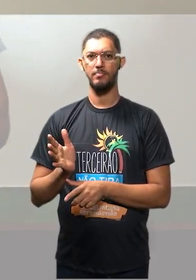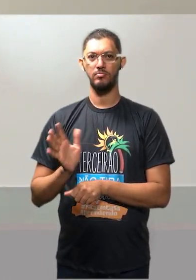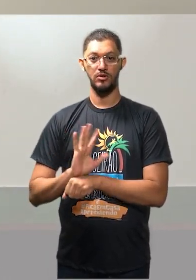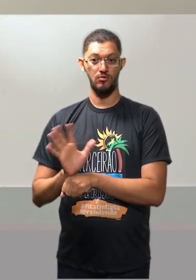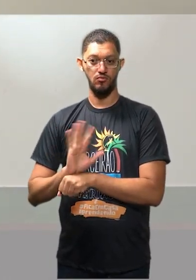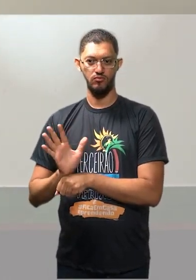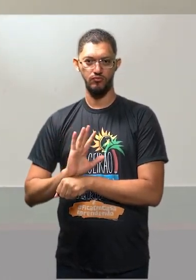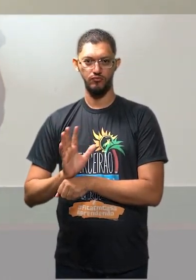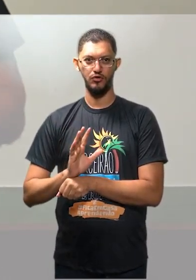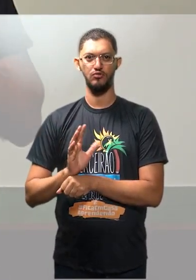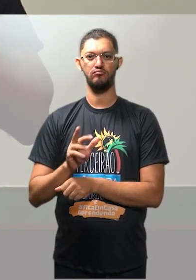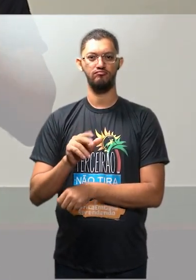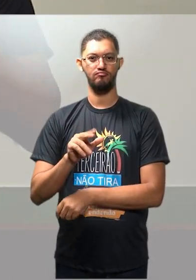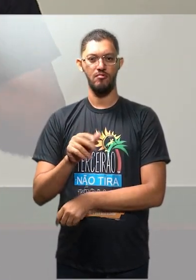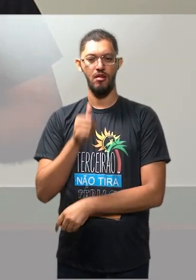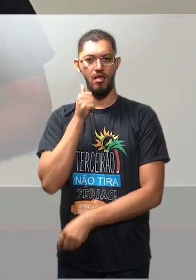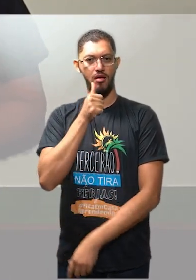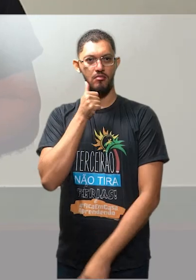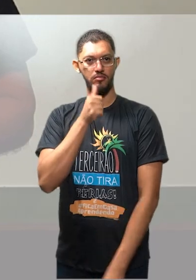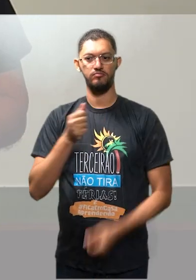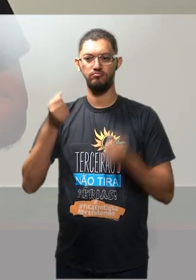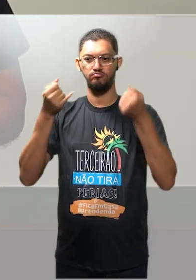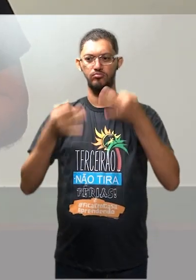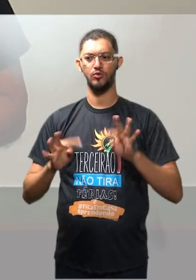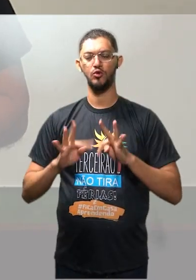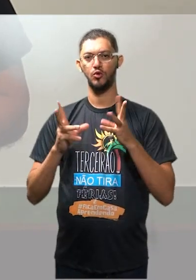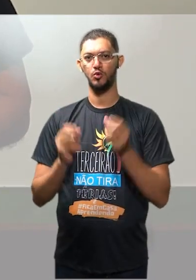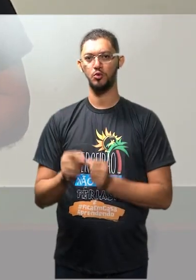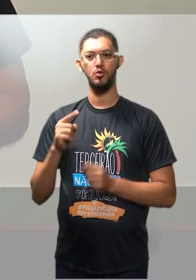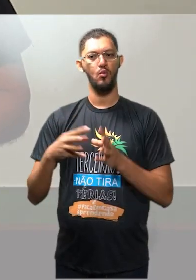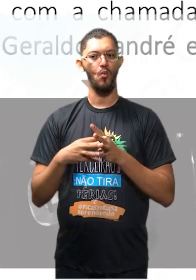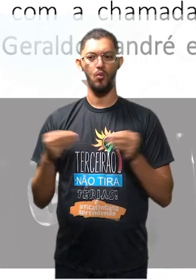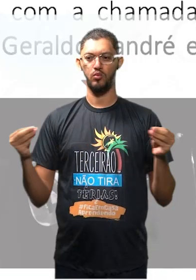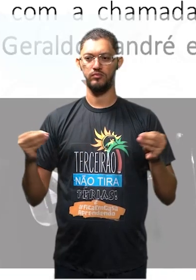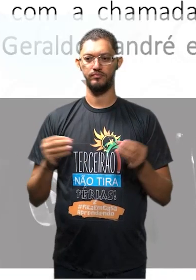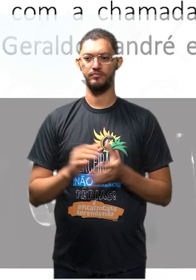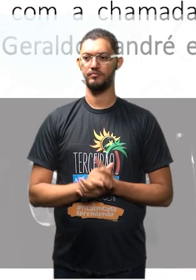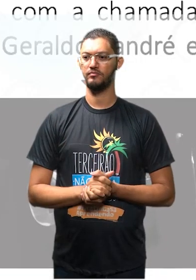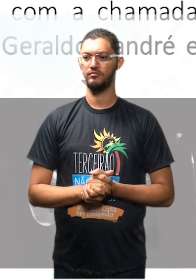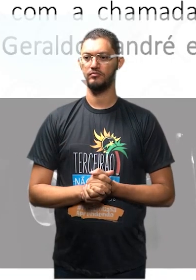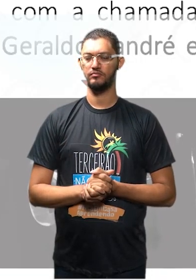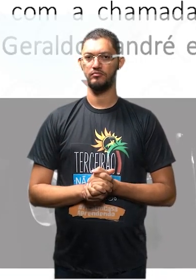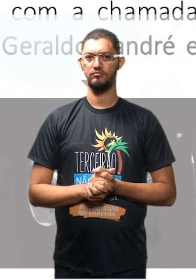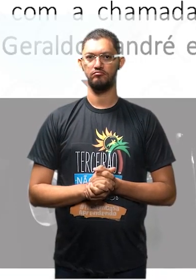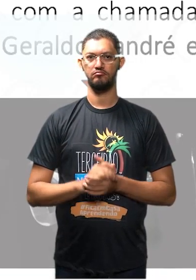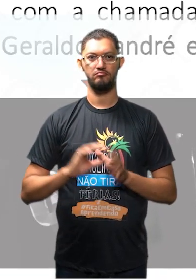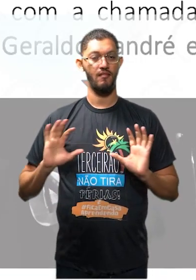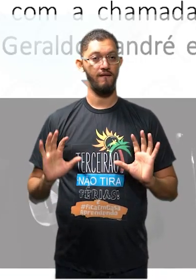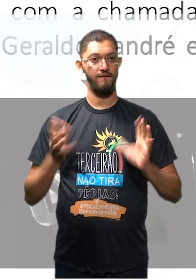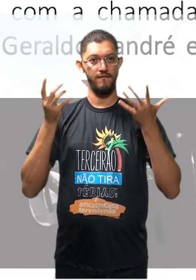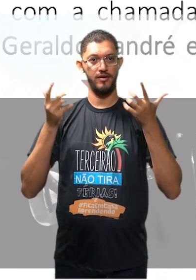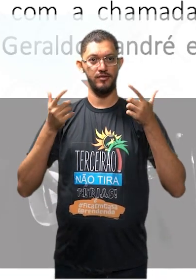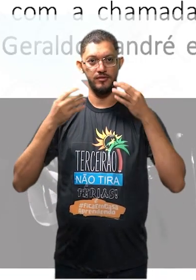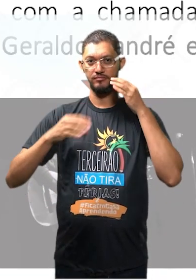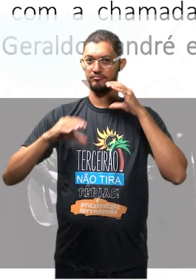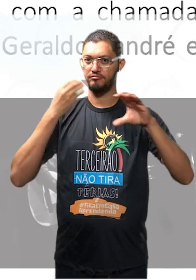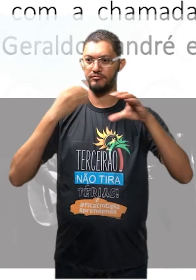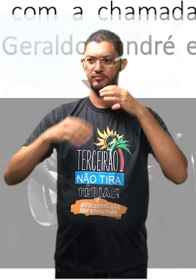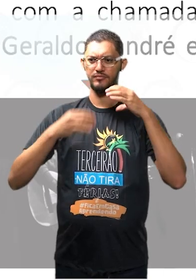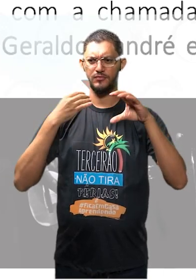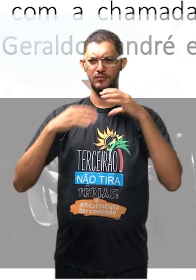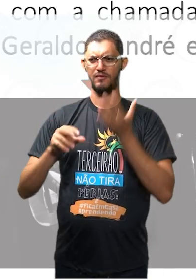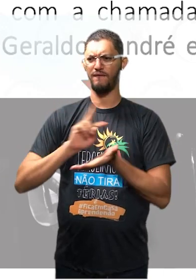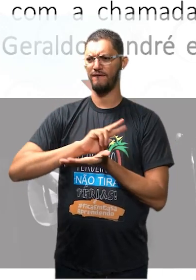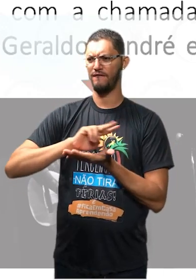Olhe Lá e Busque, ok? Então, esse aí foi um dos que foi desaparecido. Festivar de Canção, os mutantes, cantores